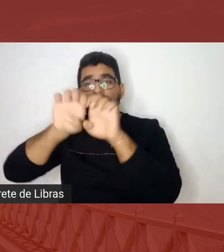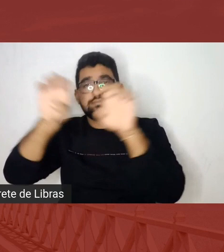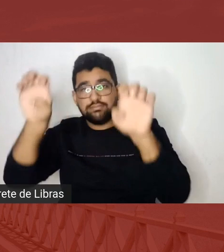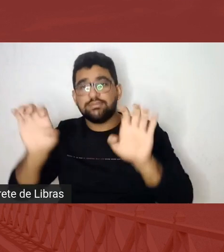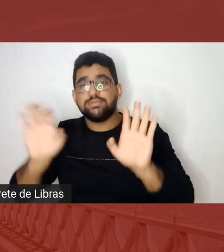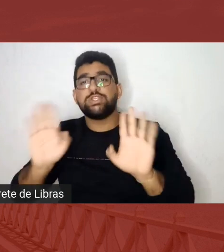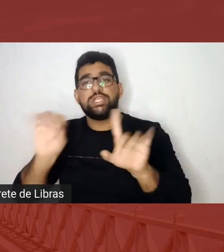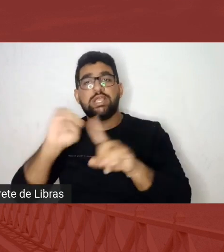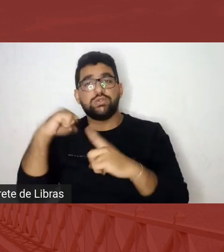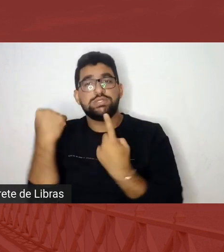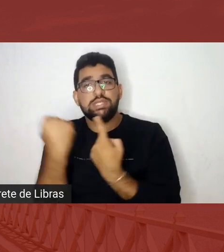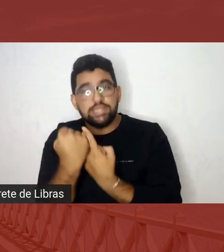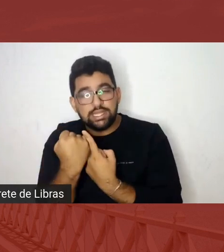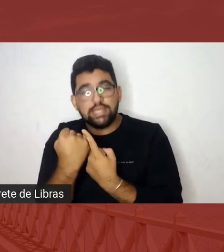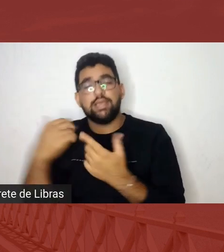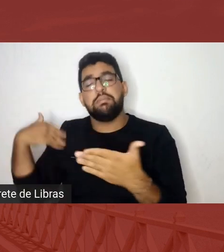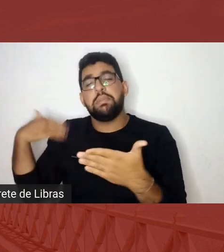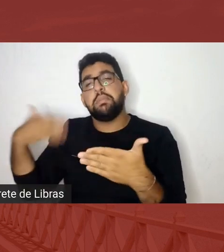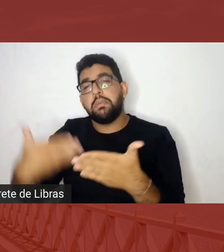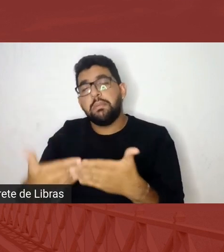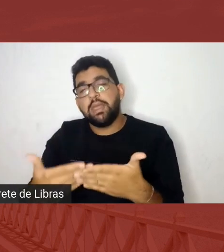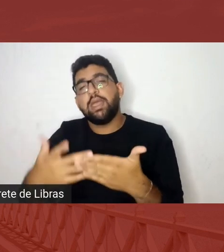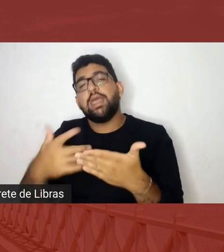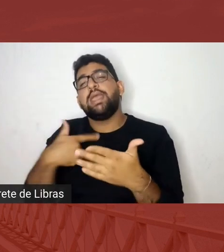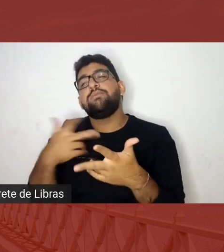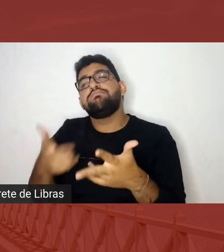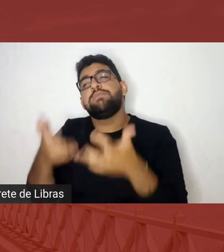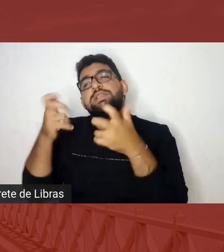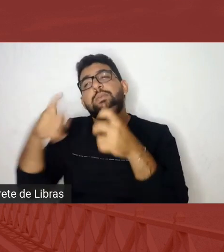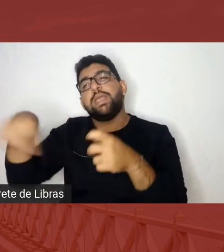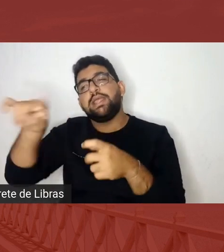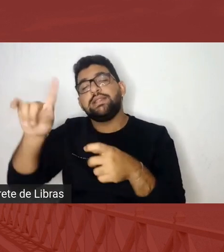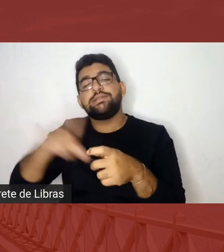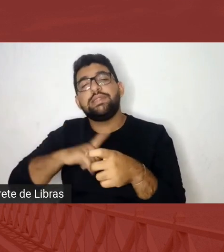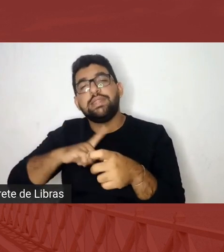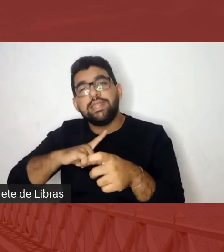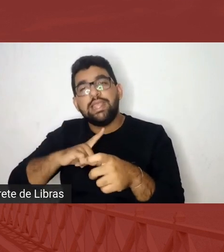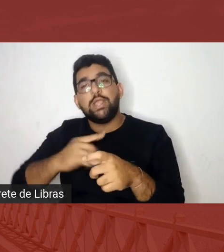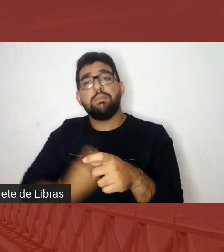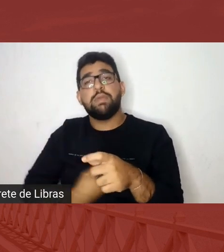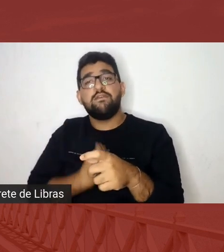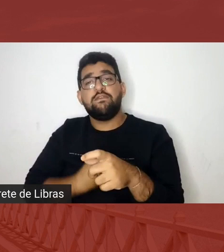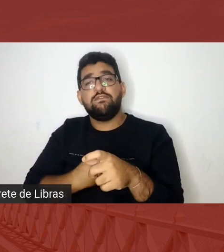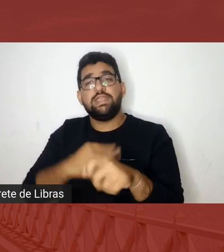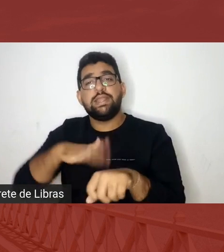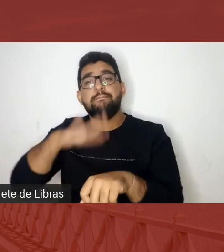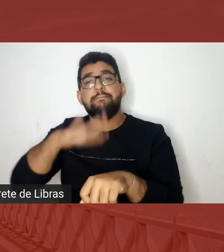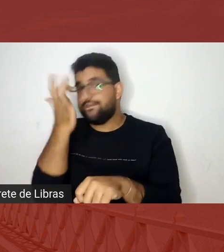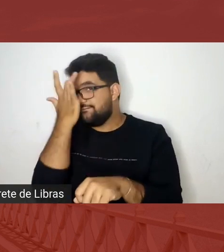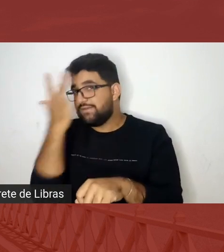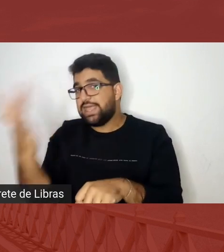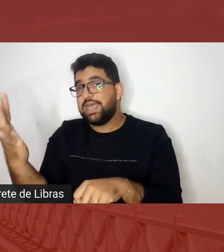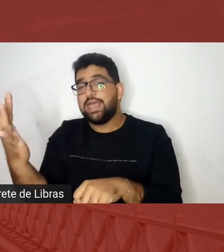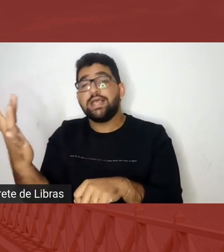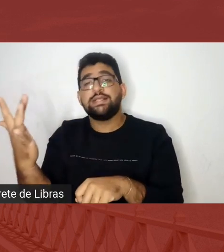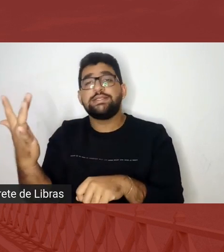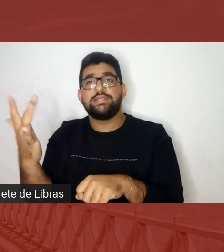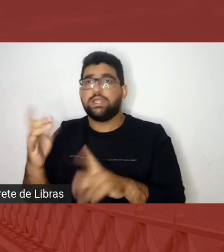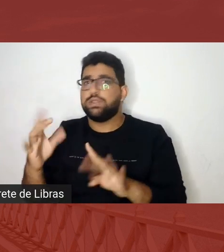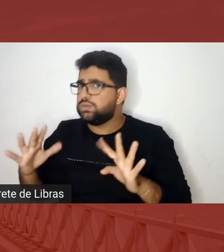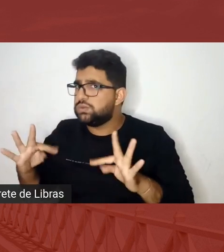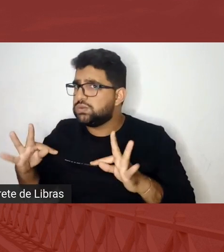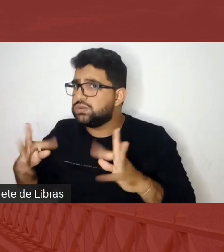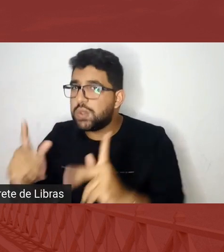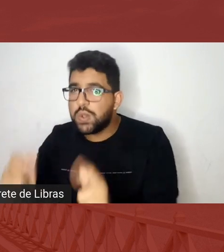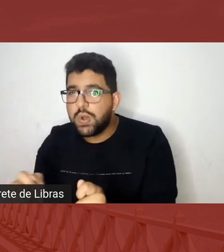historicamente eu vejo que muitas vezes eles têm uma vida muito mais fácil não todos mas a grande